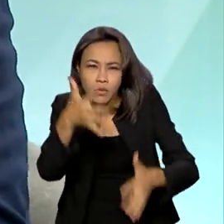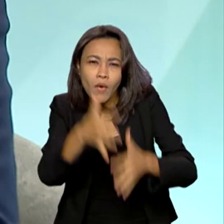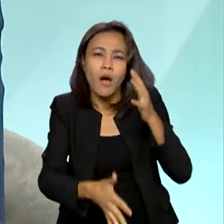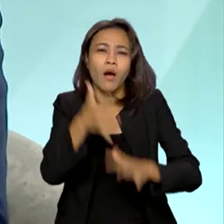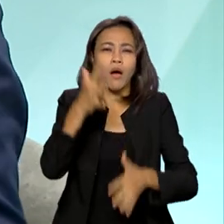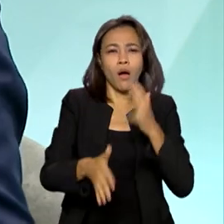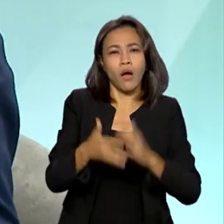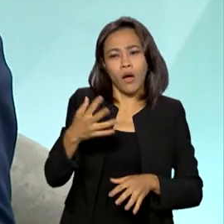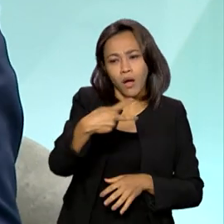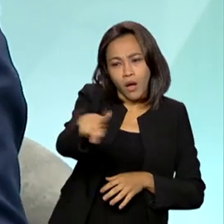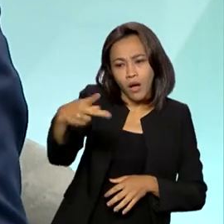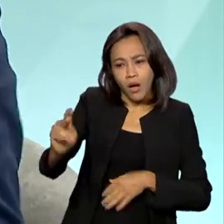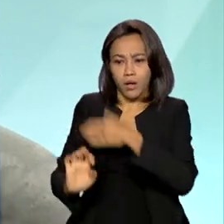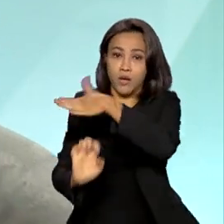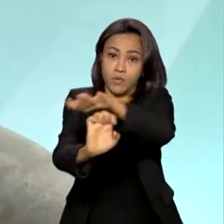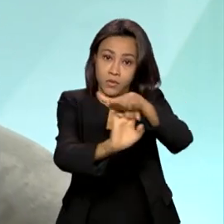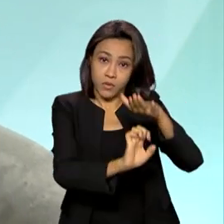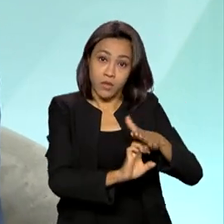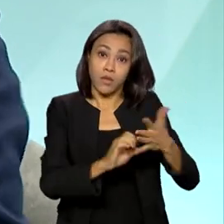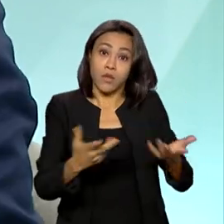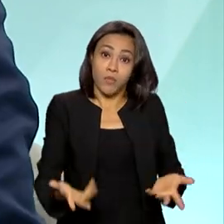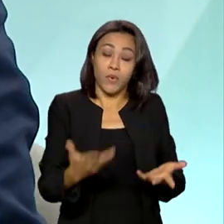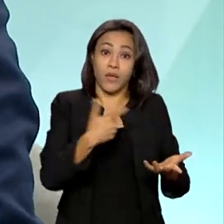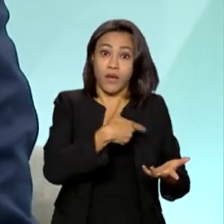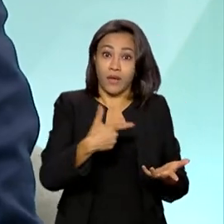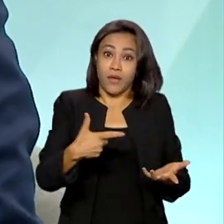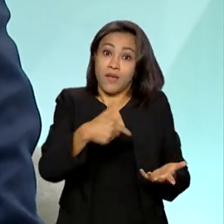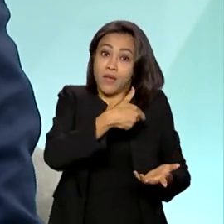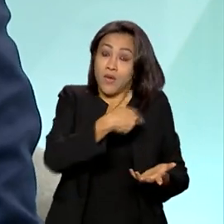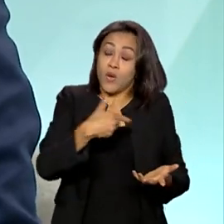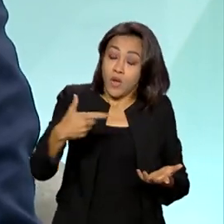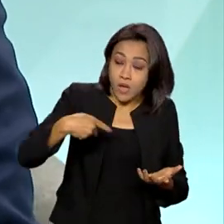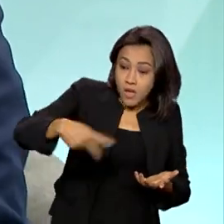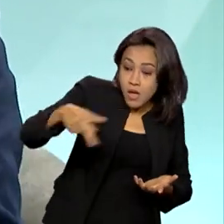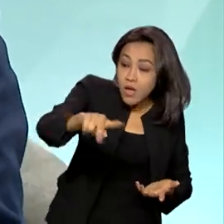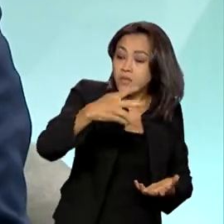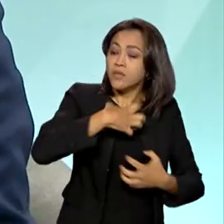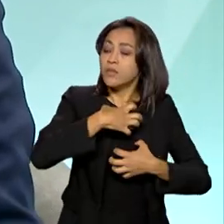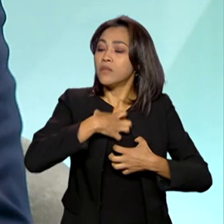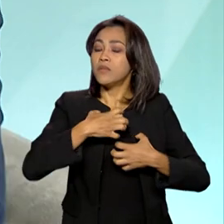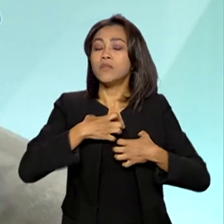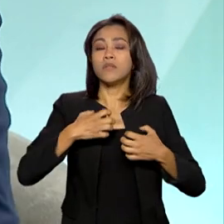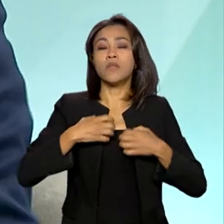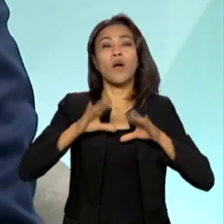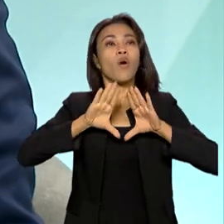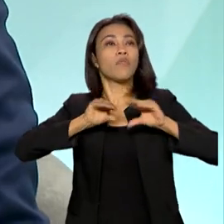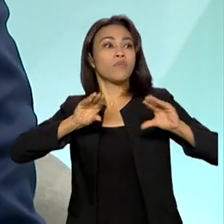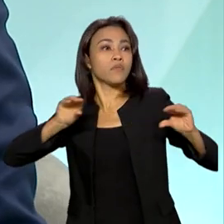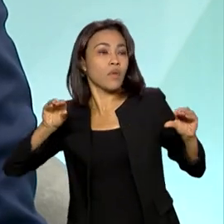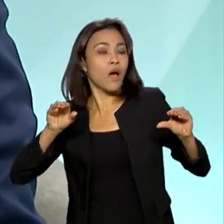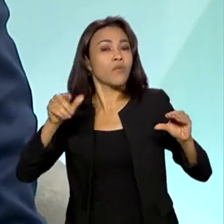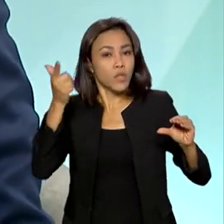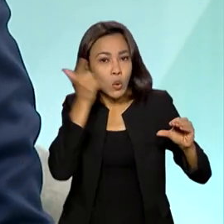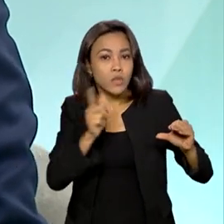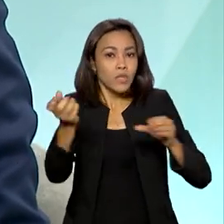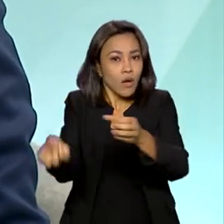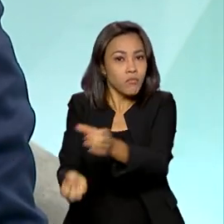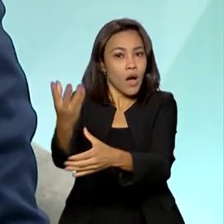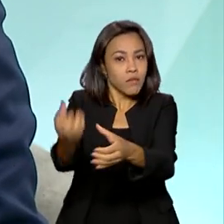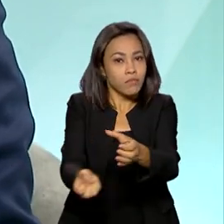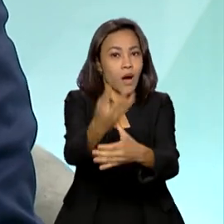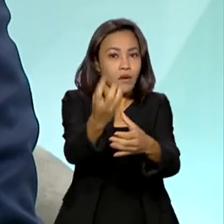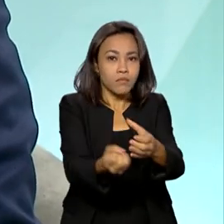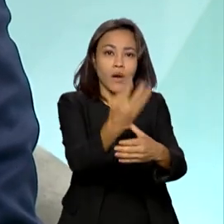fazer com que o Estado saia das costas do empresário para que o empresário se sinta à vontade e tenha vontade de investir no nosso